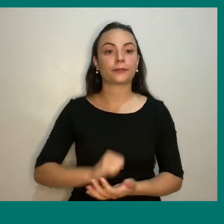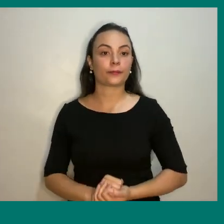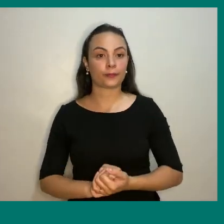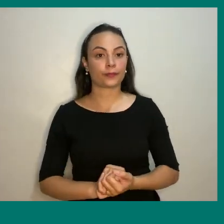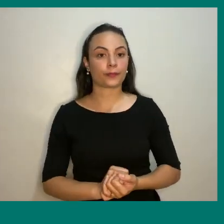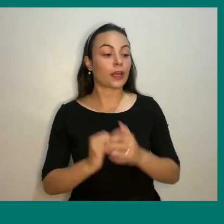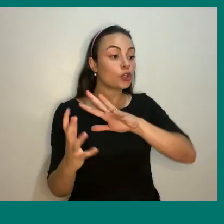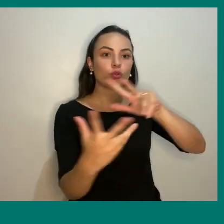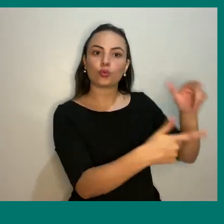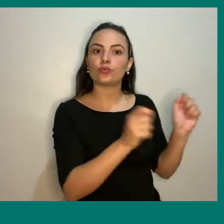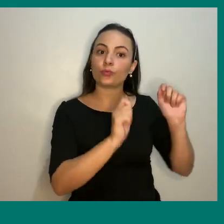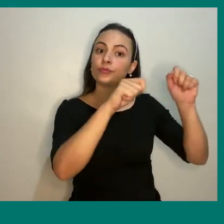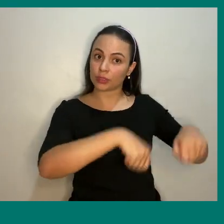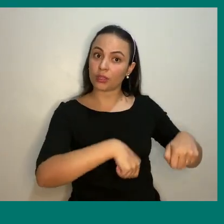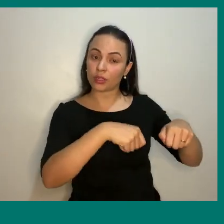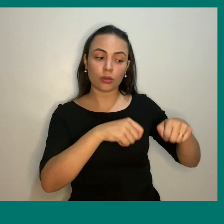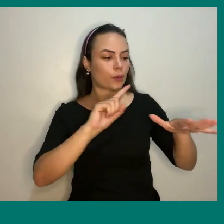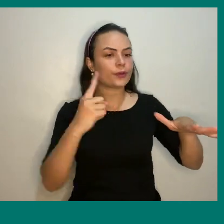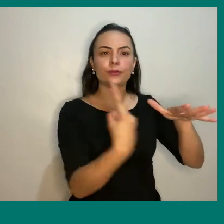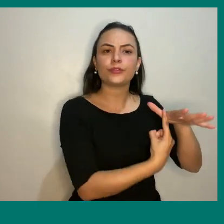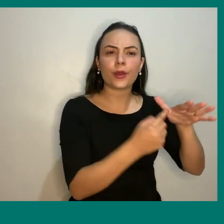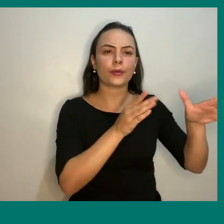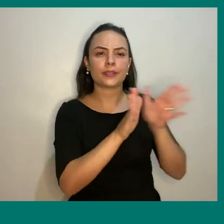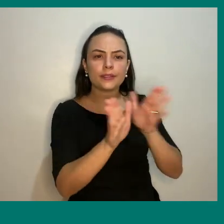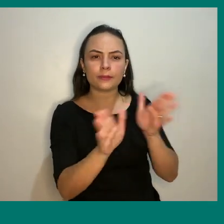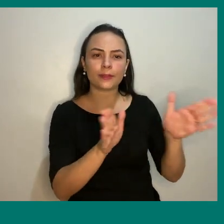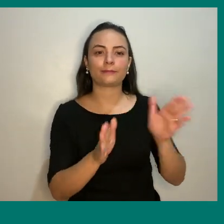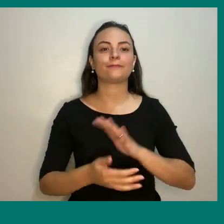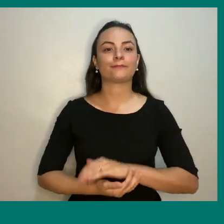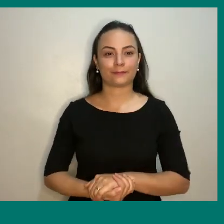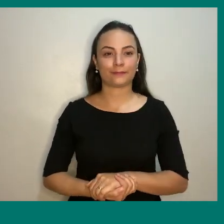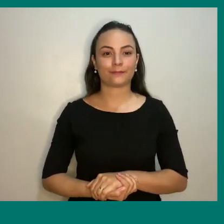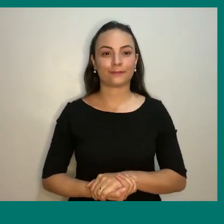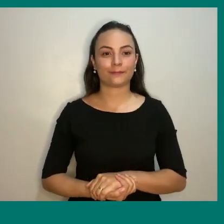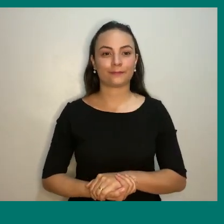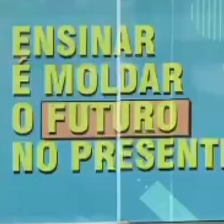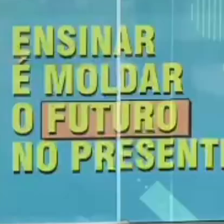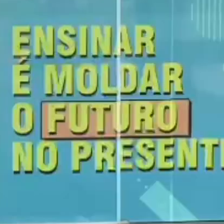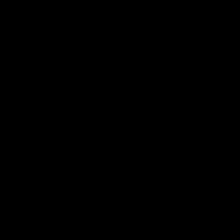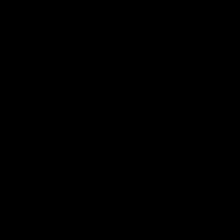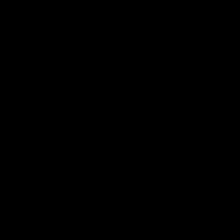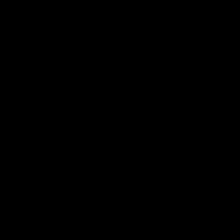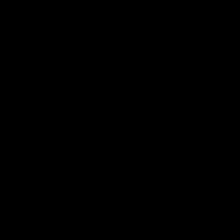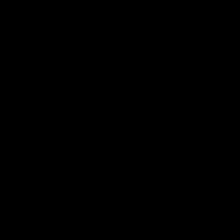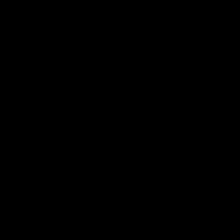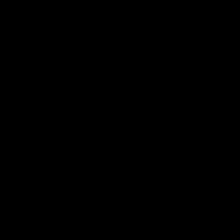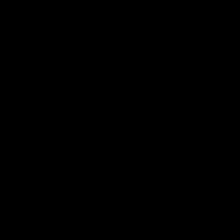Edital de tecnologias assistivas. O que proporcionou a inclusão de todos.